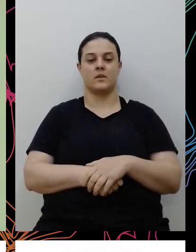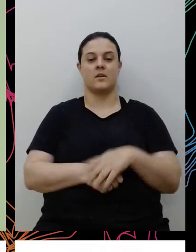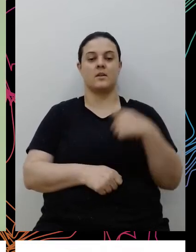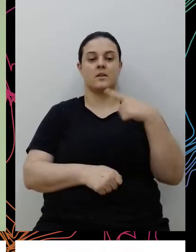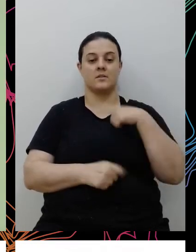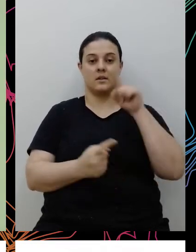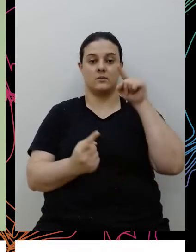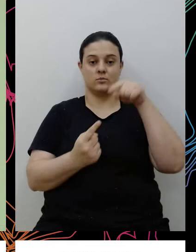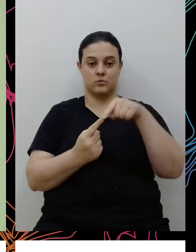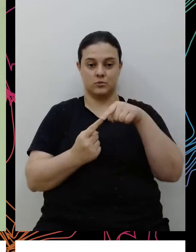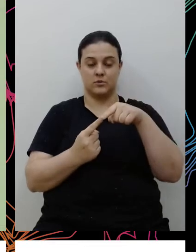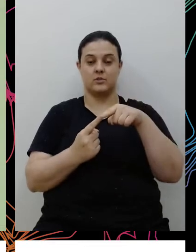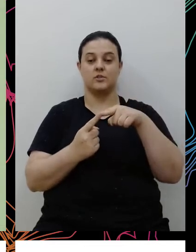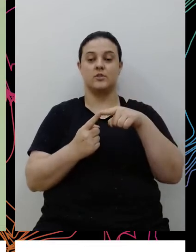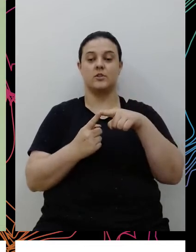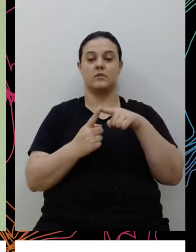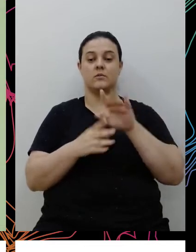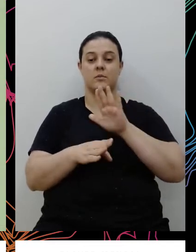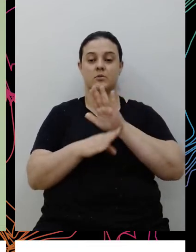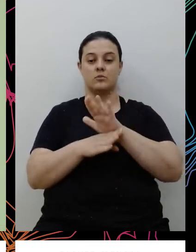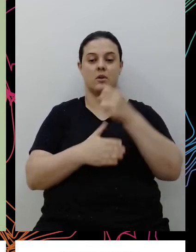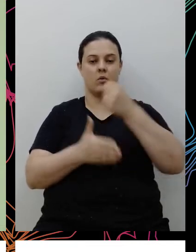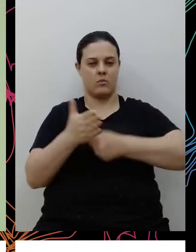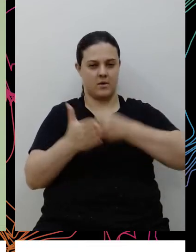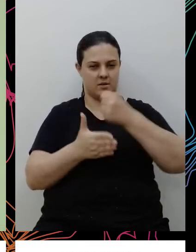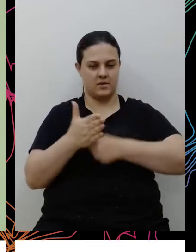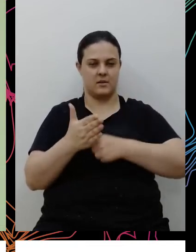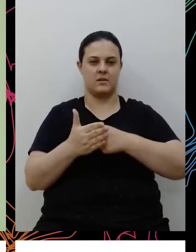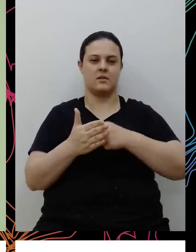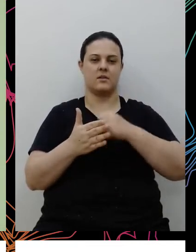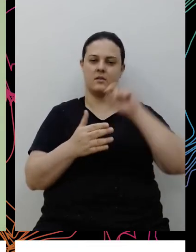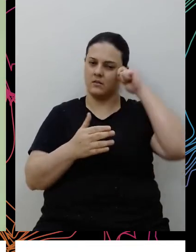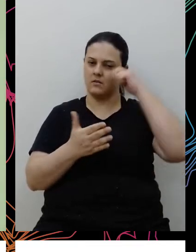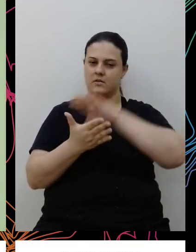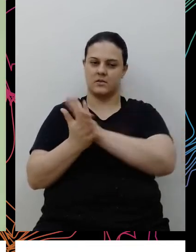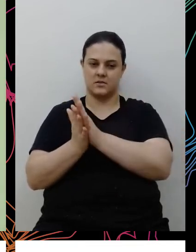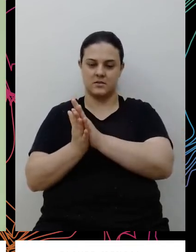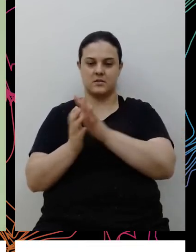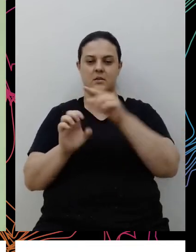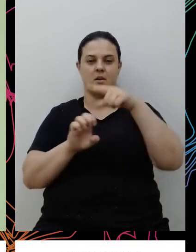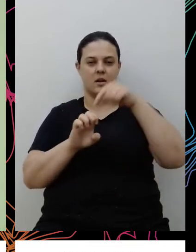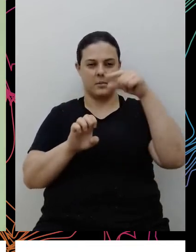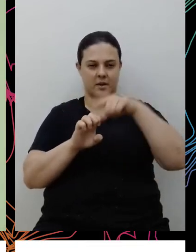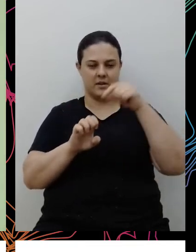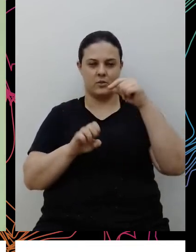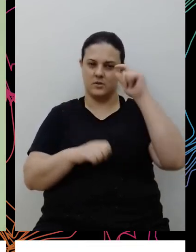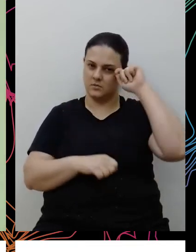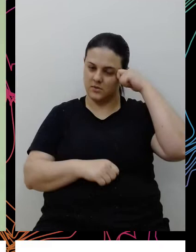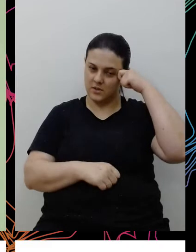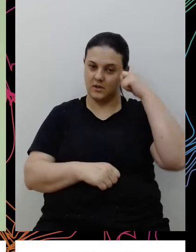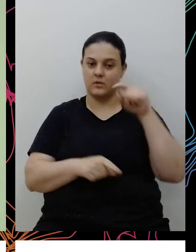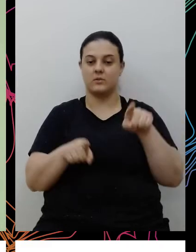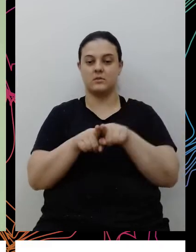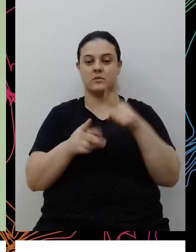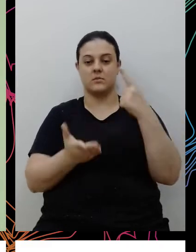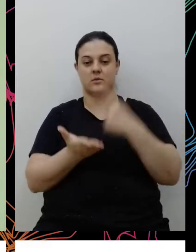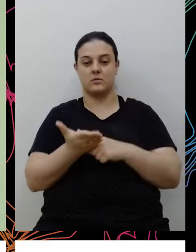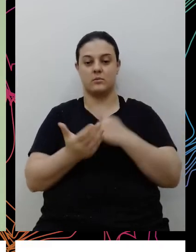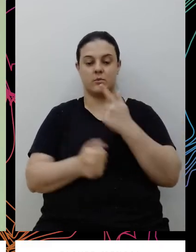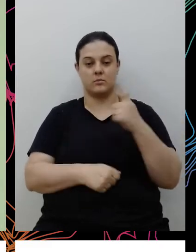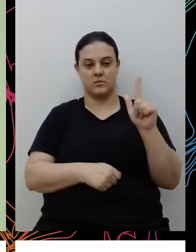objetivos de fortalecer o combate ao racismo, empreendedorismo negro, enfim, temos aí um compromisso de